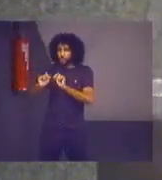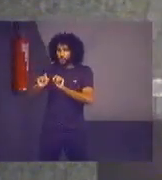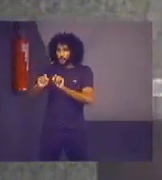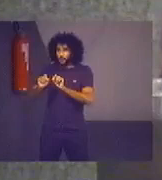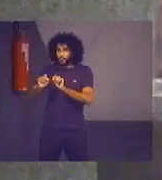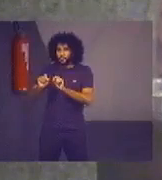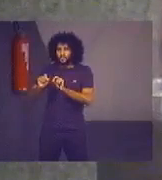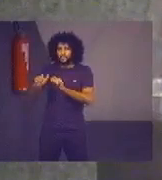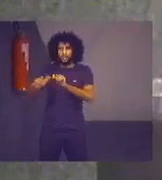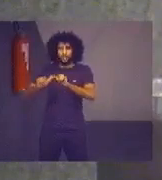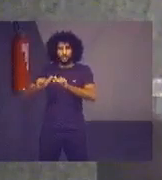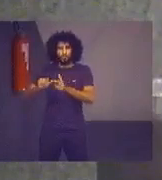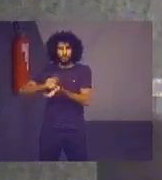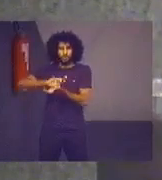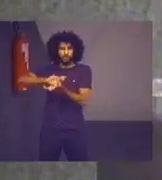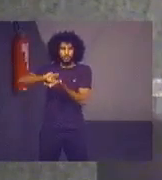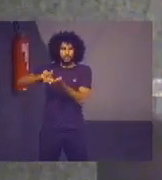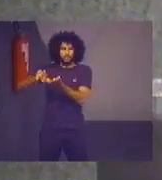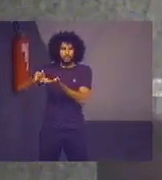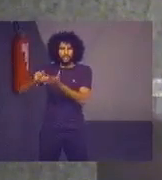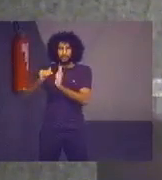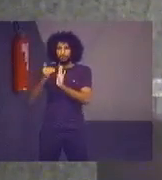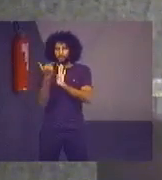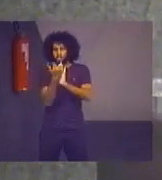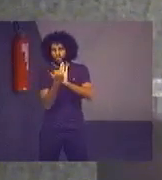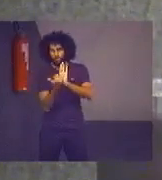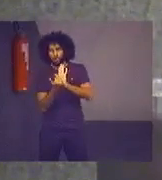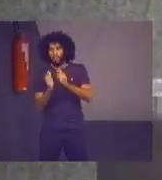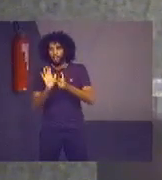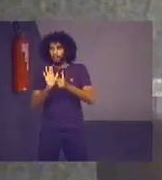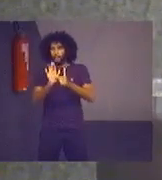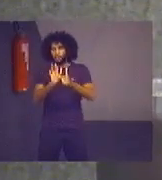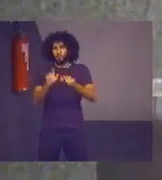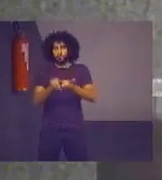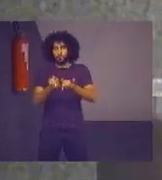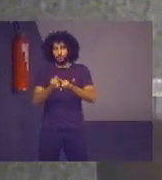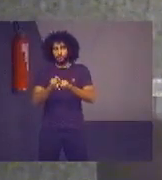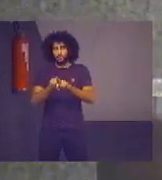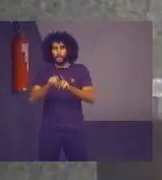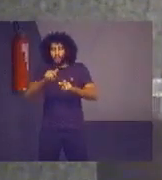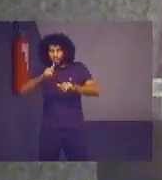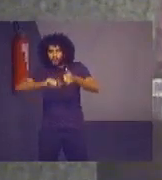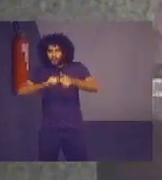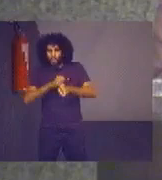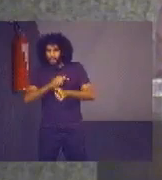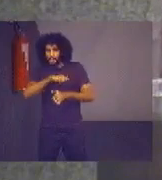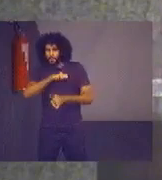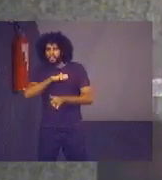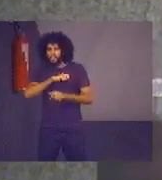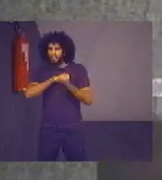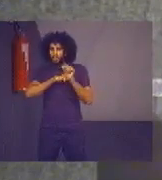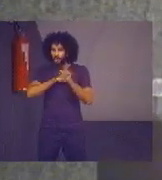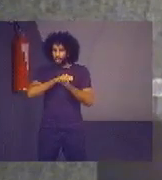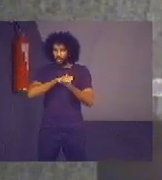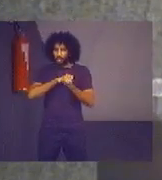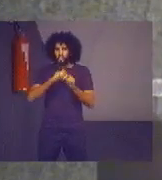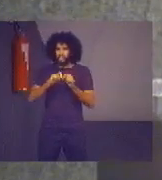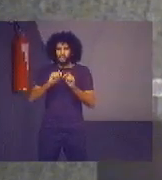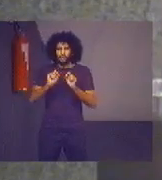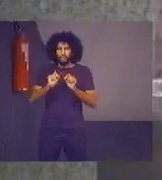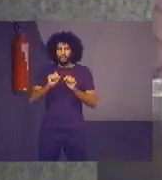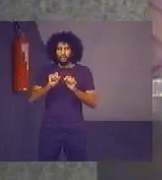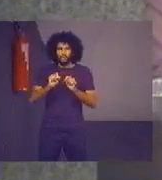atua por meio de prestação de contas e fiscalização. A fiscalização pode ser subdividida em